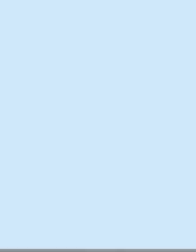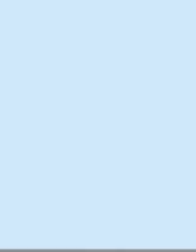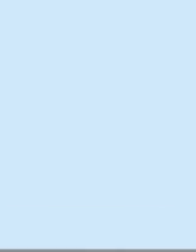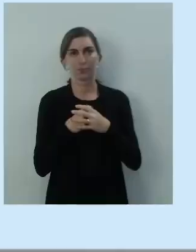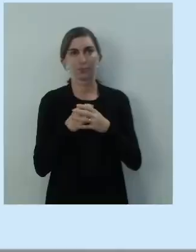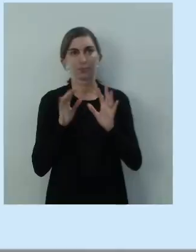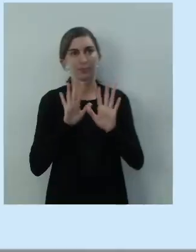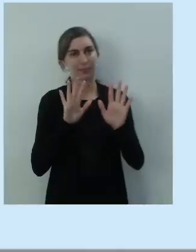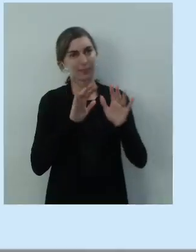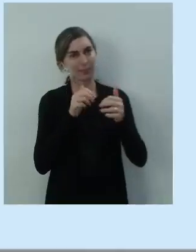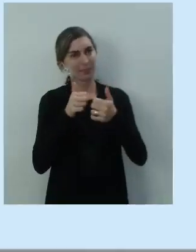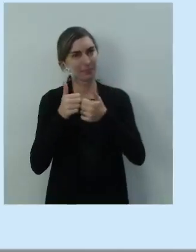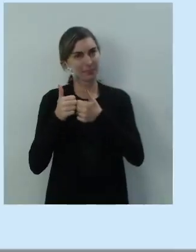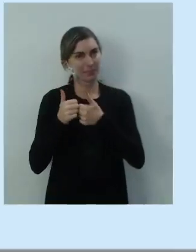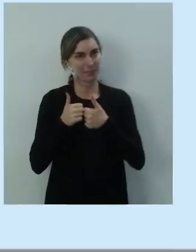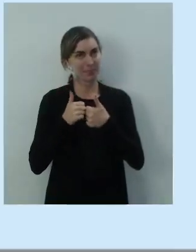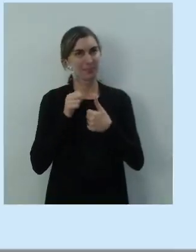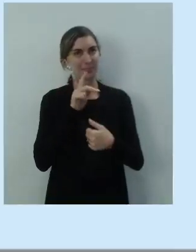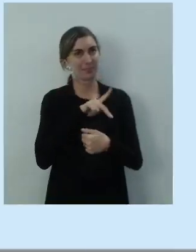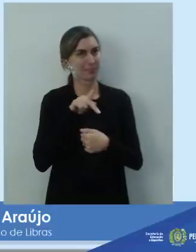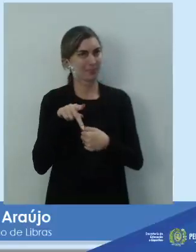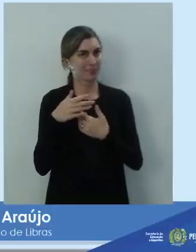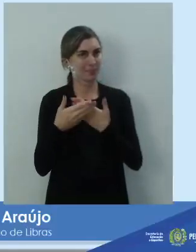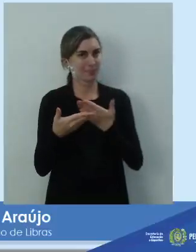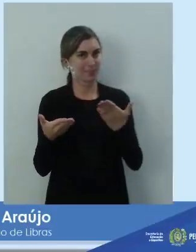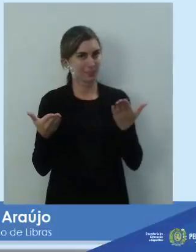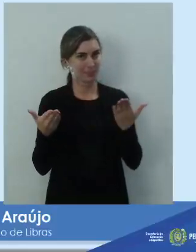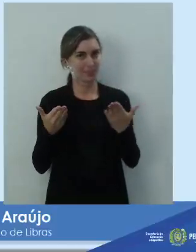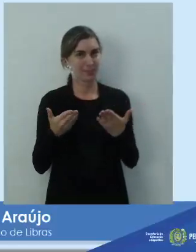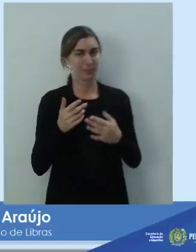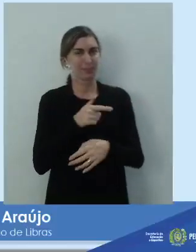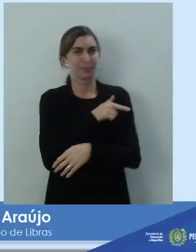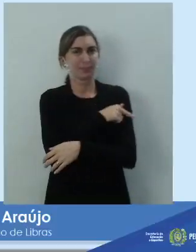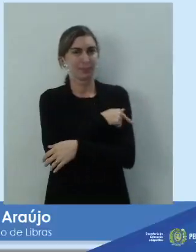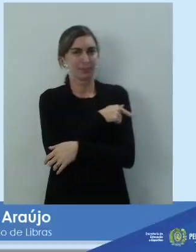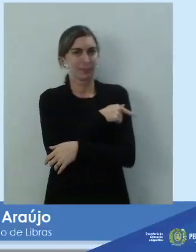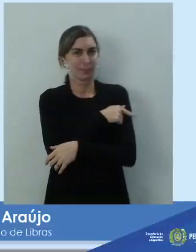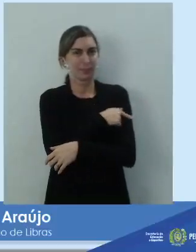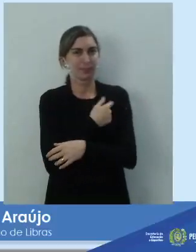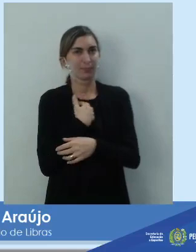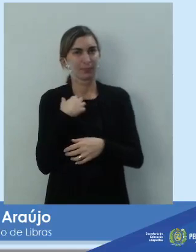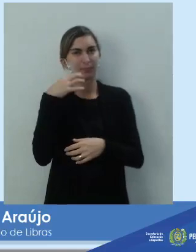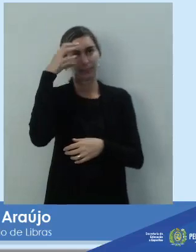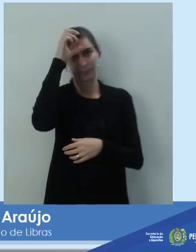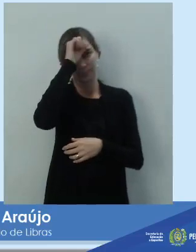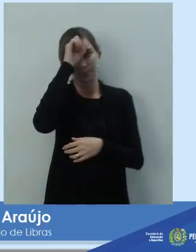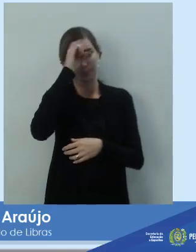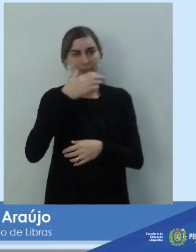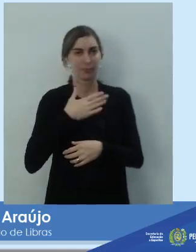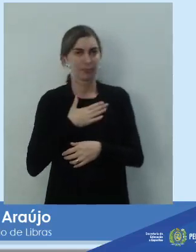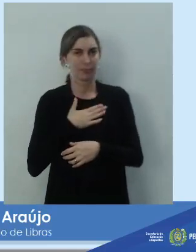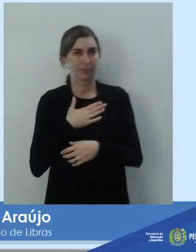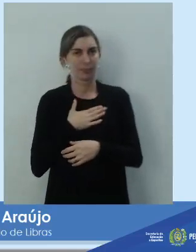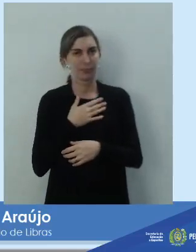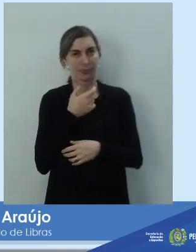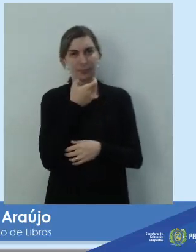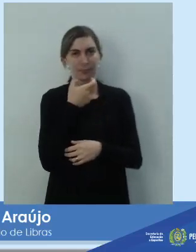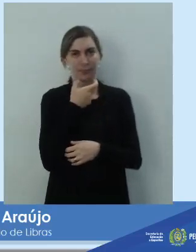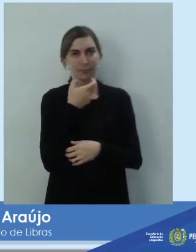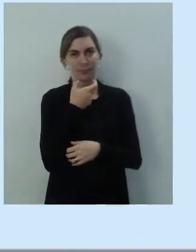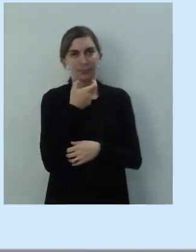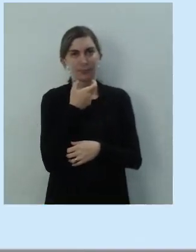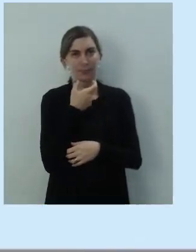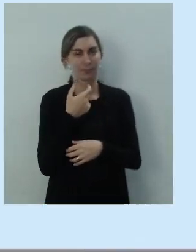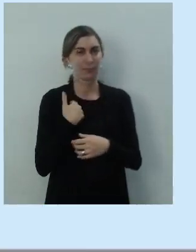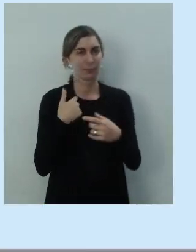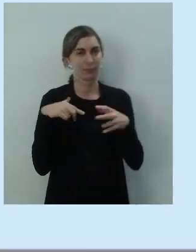Olá, eu sou a professora Delva Fox e você do sétimo ano vai aprender comigo em inglês. O